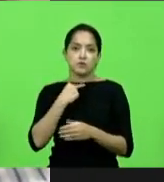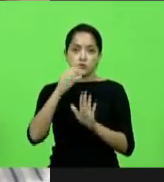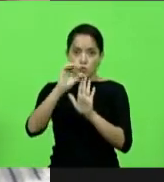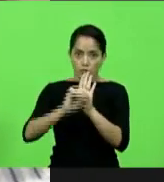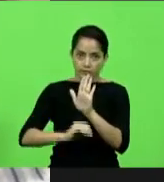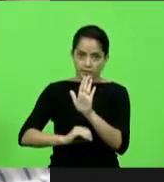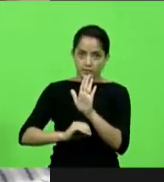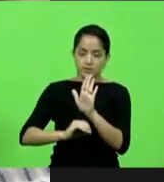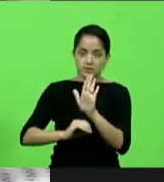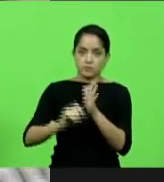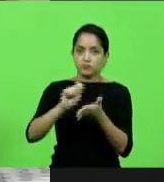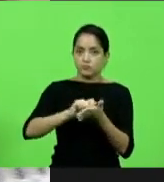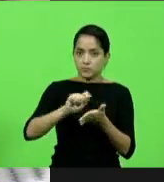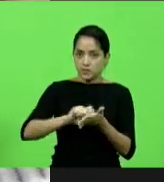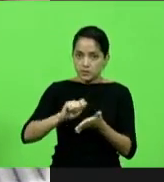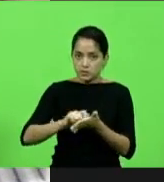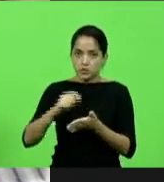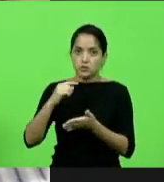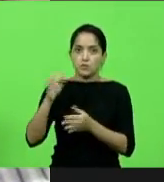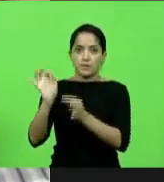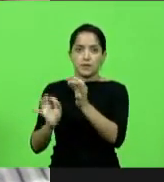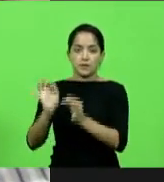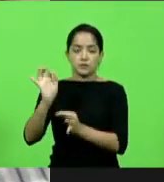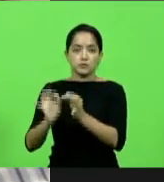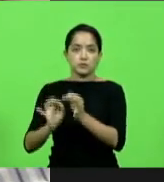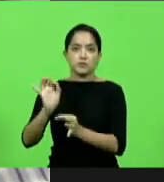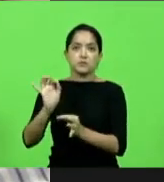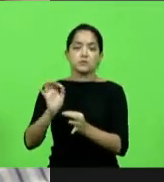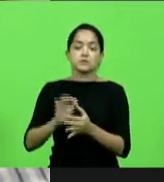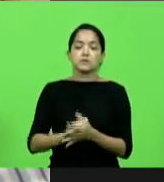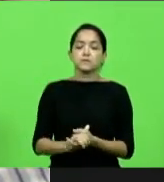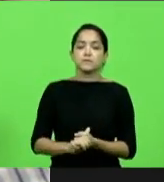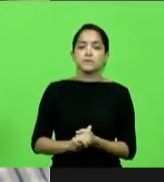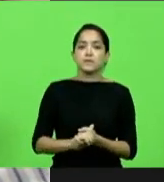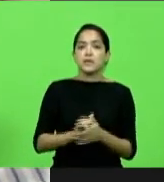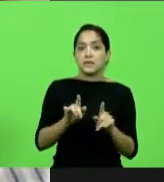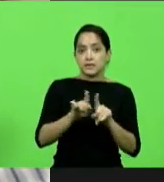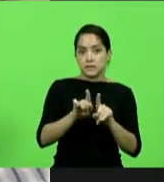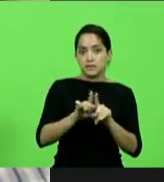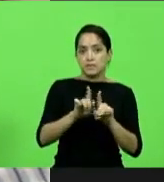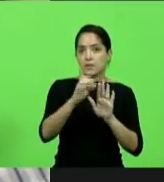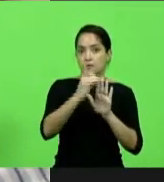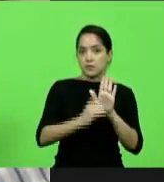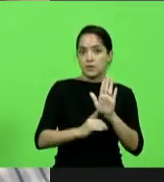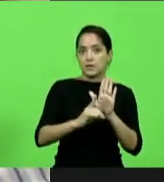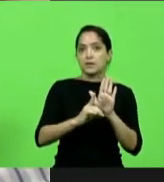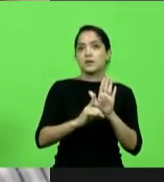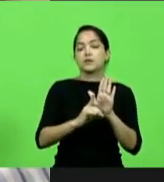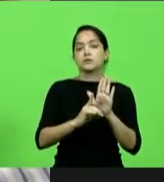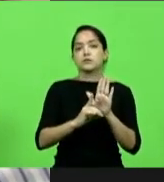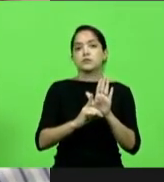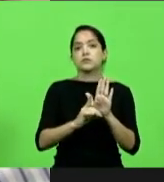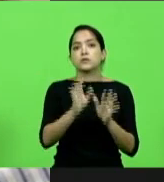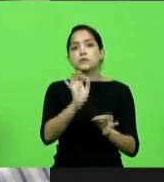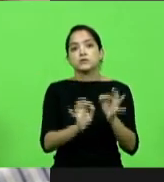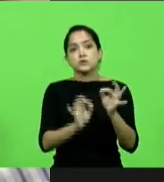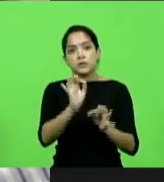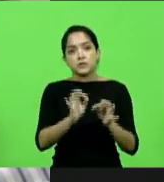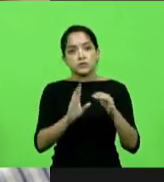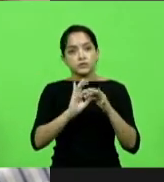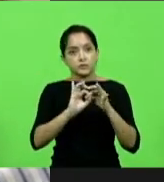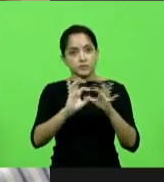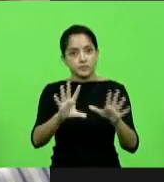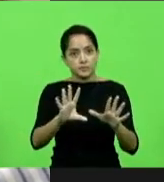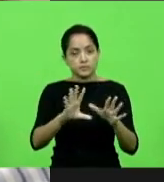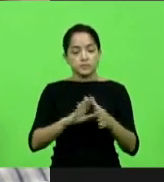expedido pela juíza e, posteriormente, expedir o decreto legislativo de soltura do deputado Júlio Garcia. São as